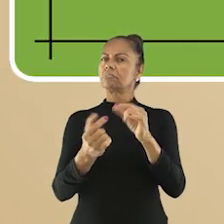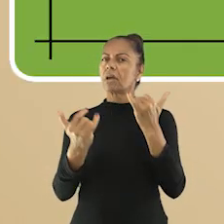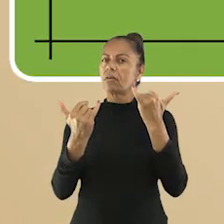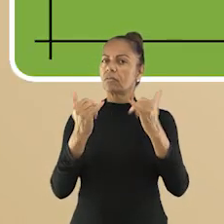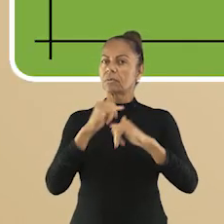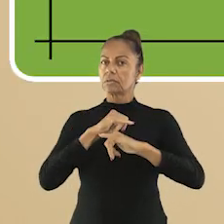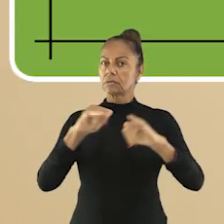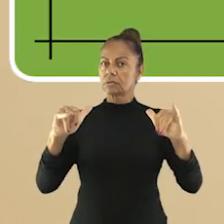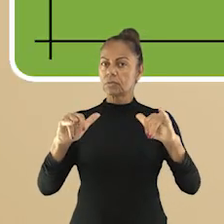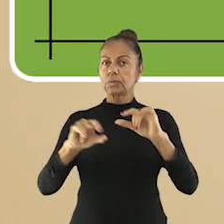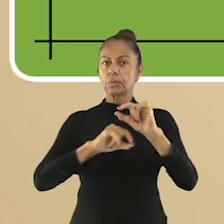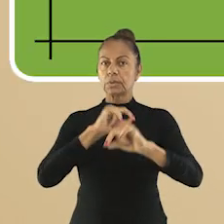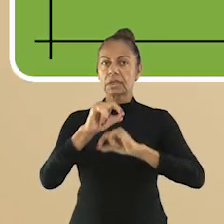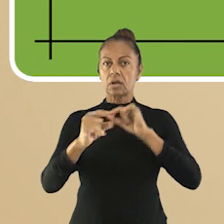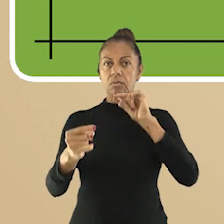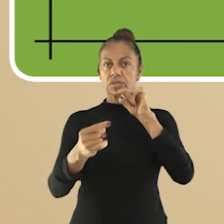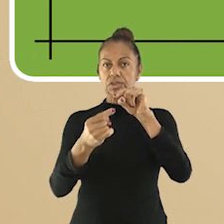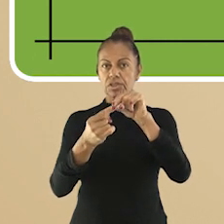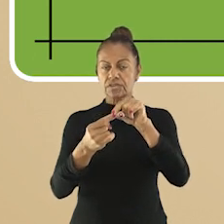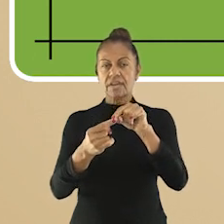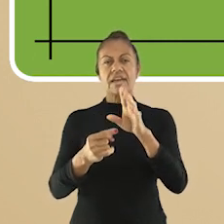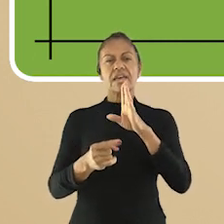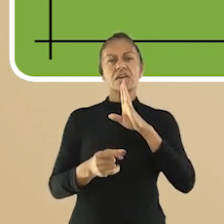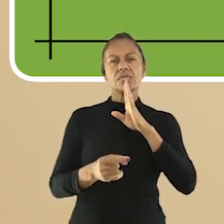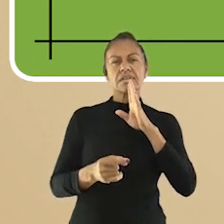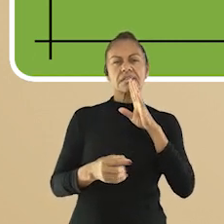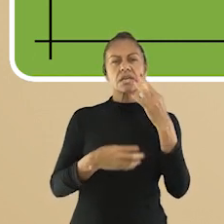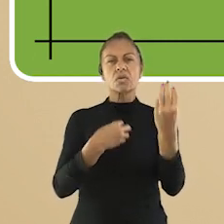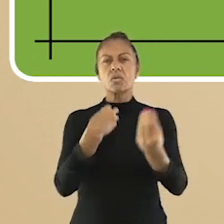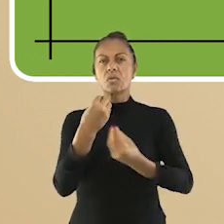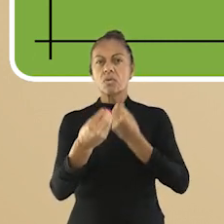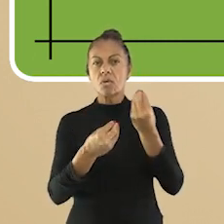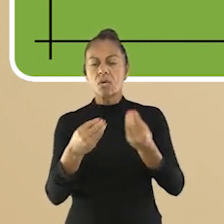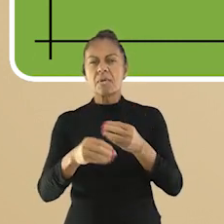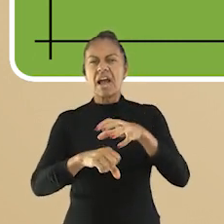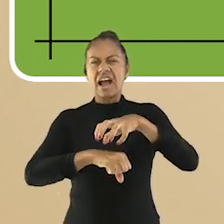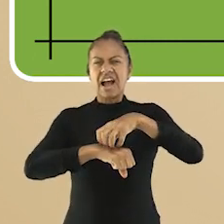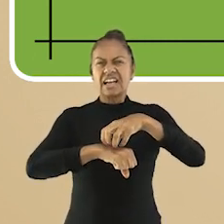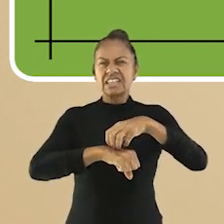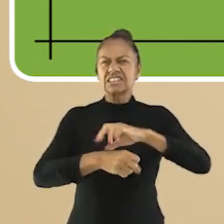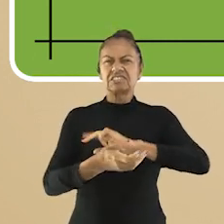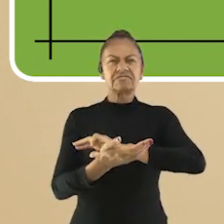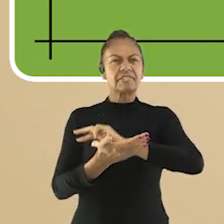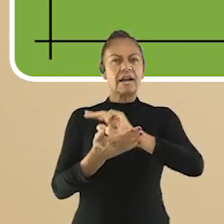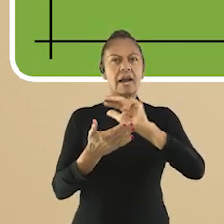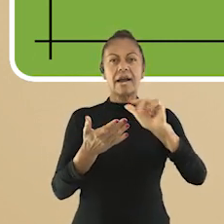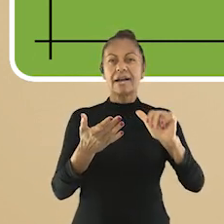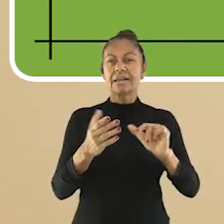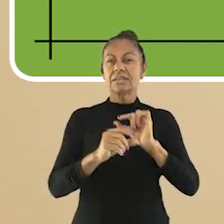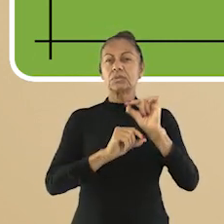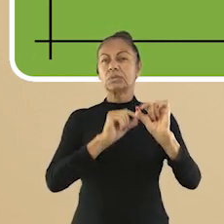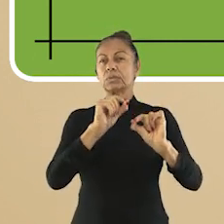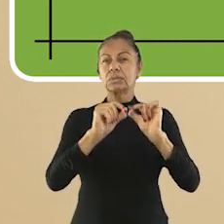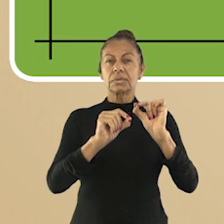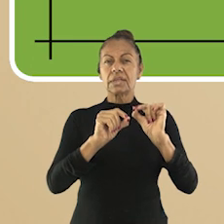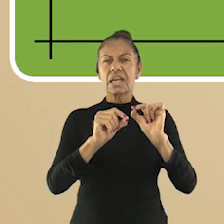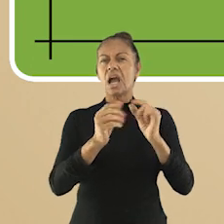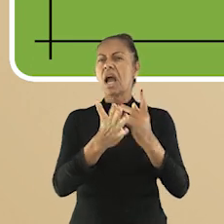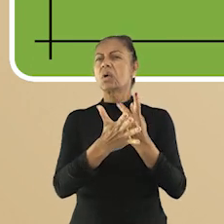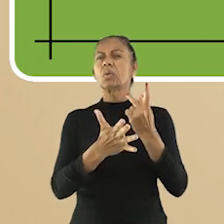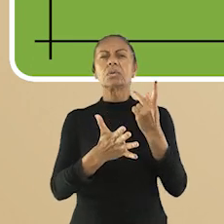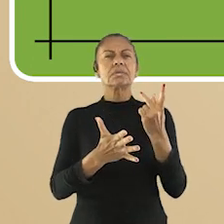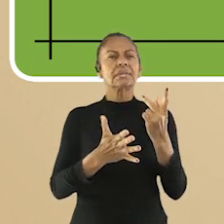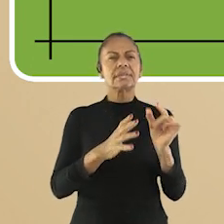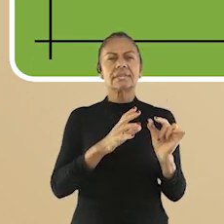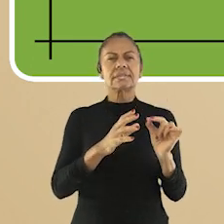algumas informações. O objetivo dessa aula é conhecer a existência de alergias e intolerâncias alimentares, bem como alimentos que